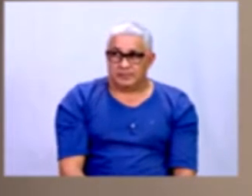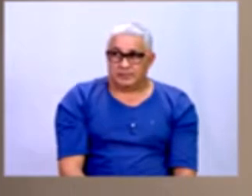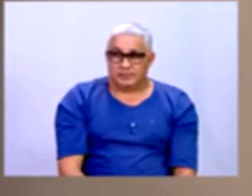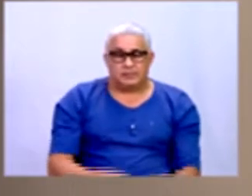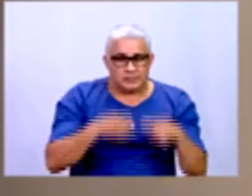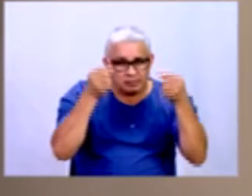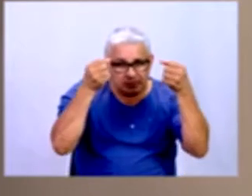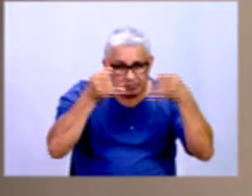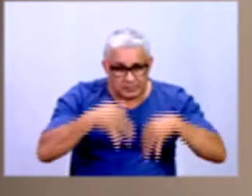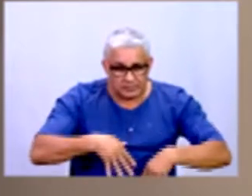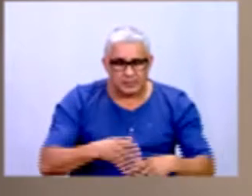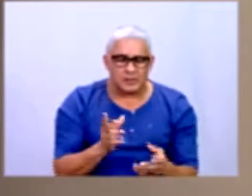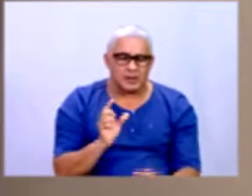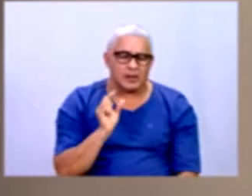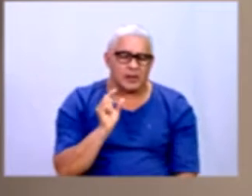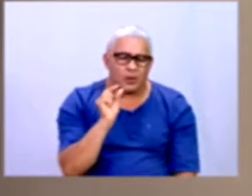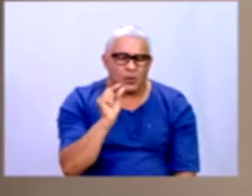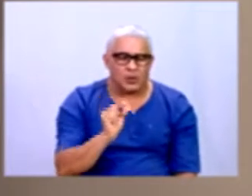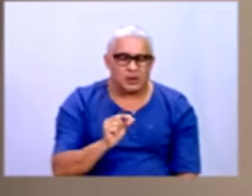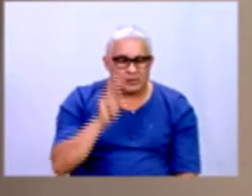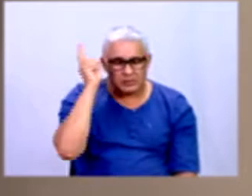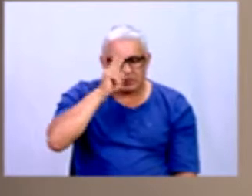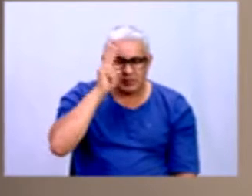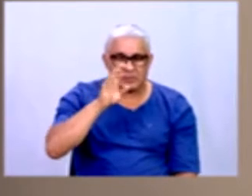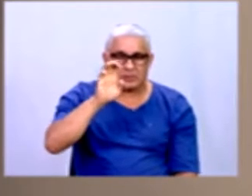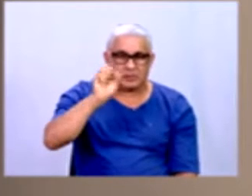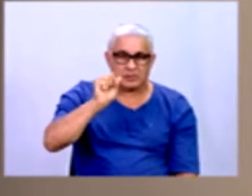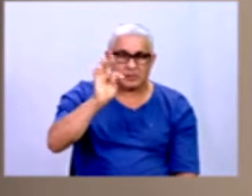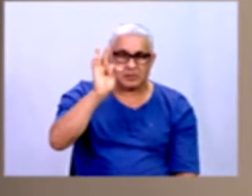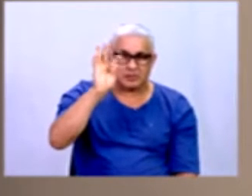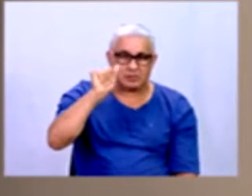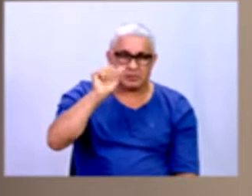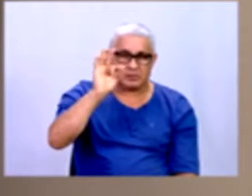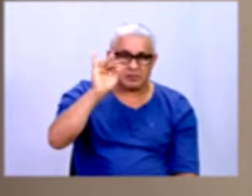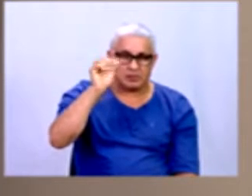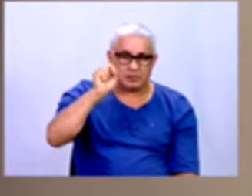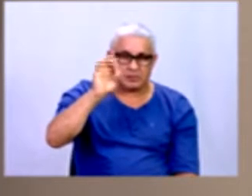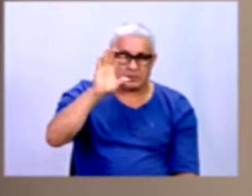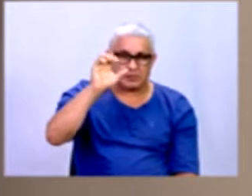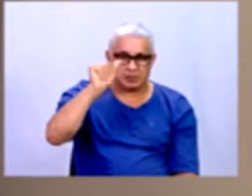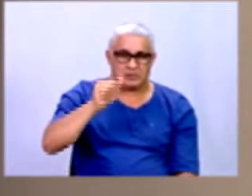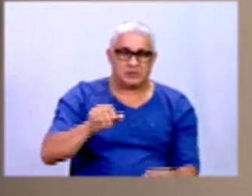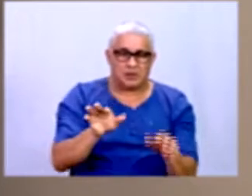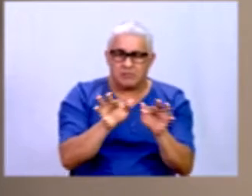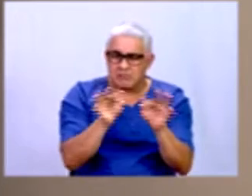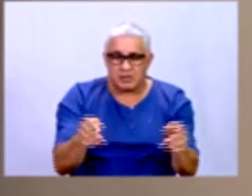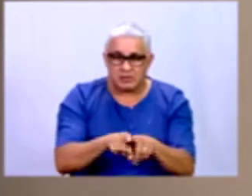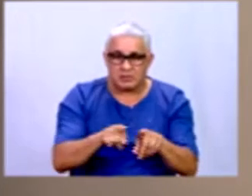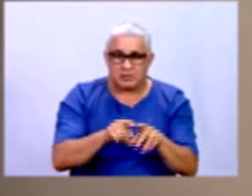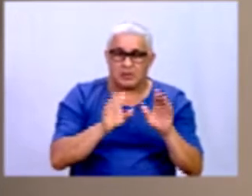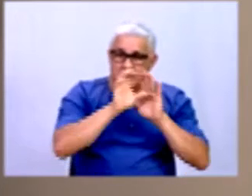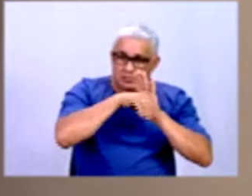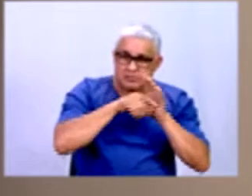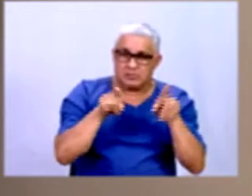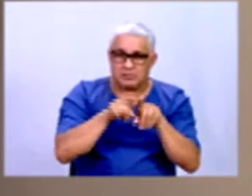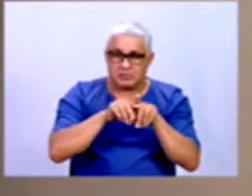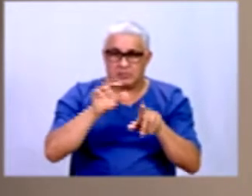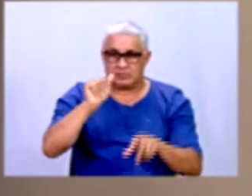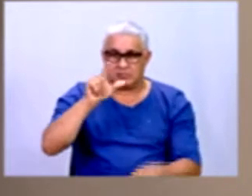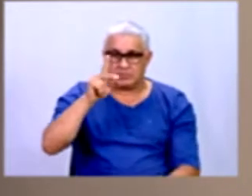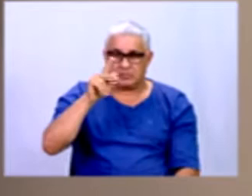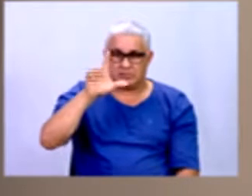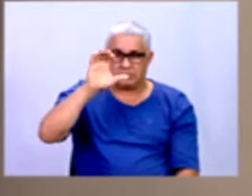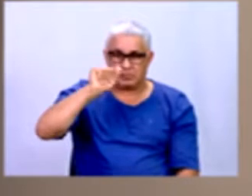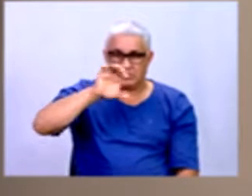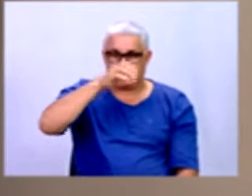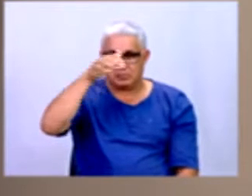um pouco da história da estatística, bem breve, tá? É, conceitos e aplicações da estatística, os